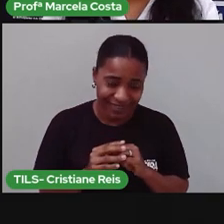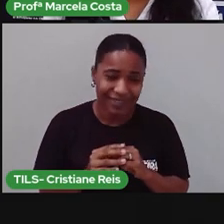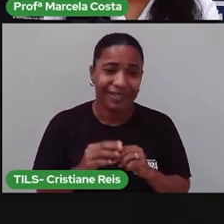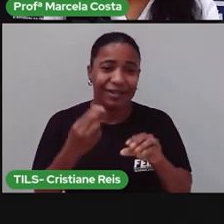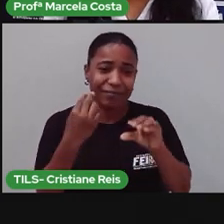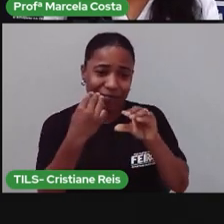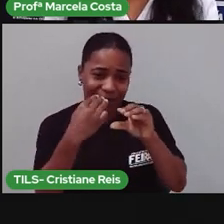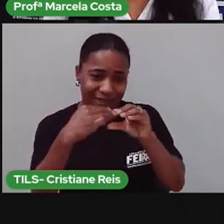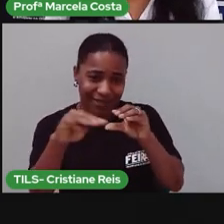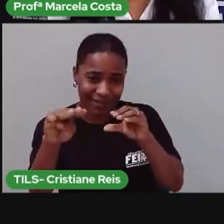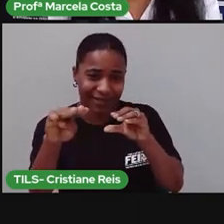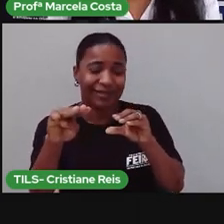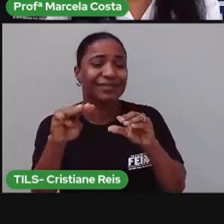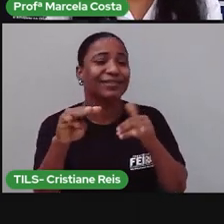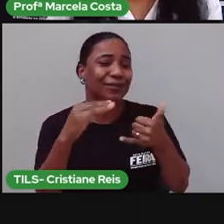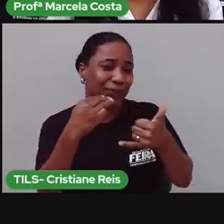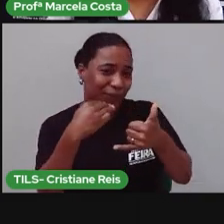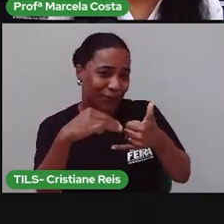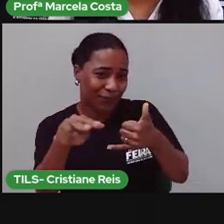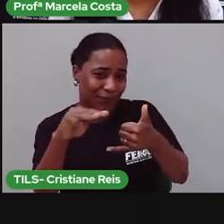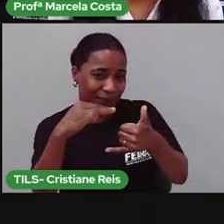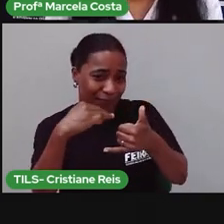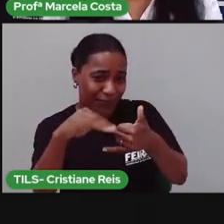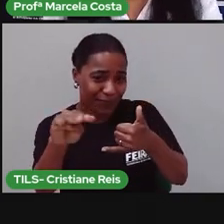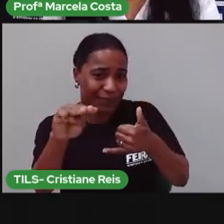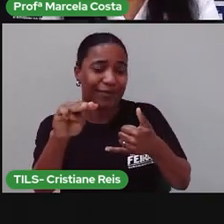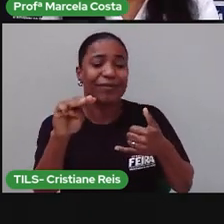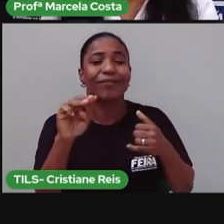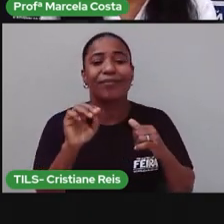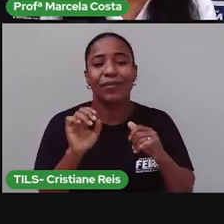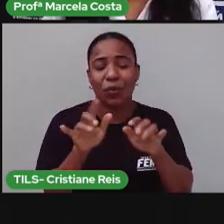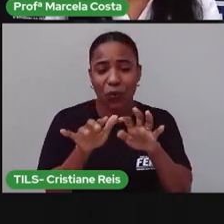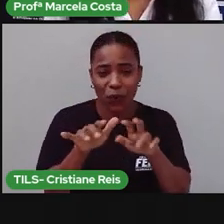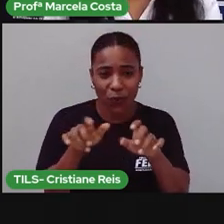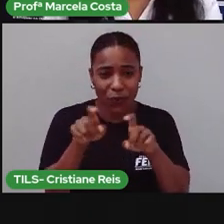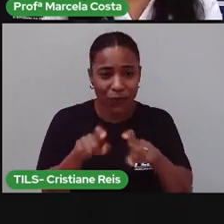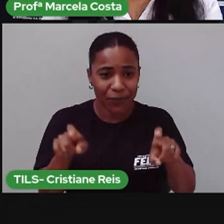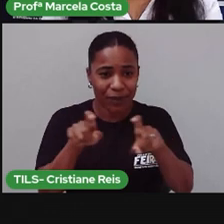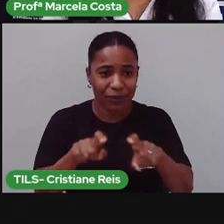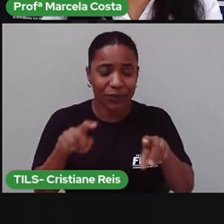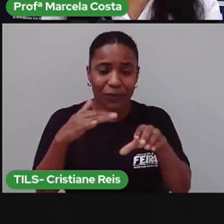mensagem de texto, né? Que a gente usa ali no celular, no computador.